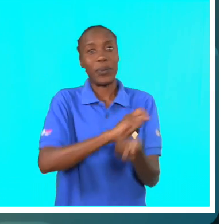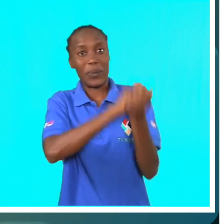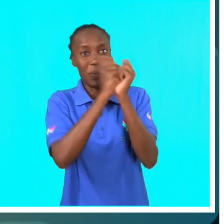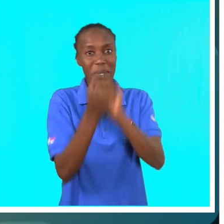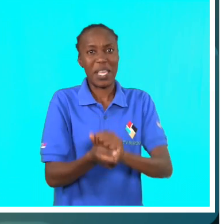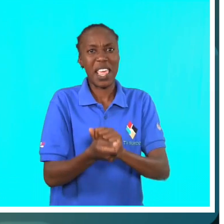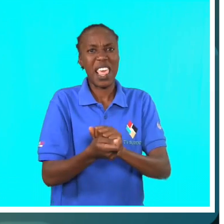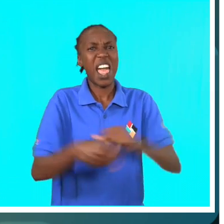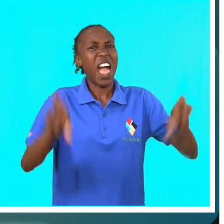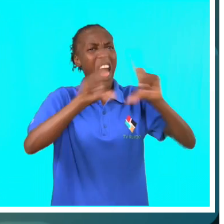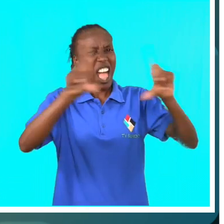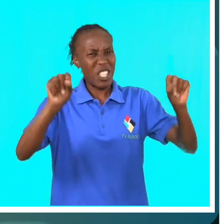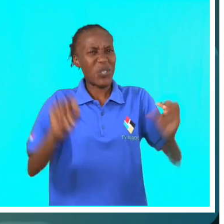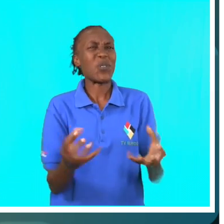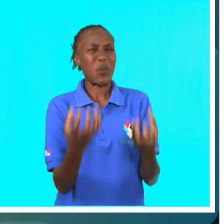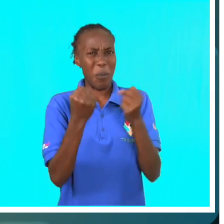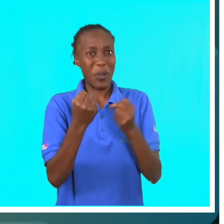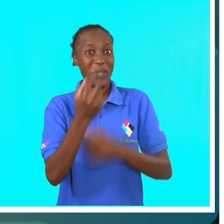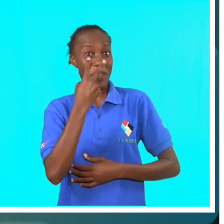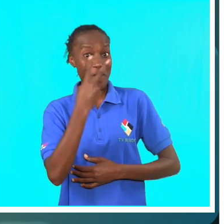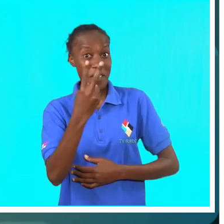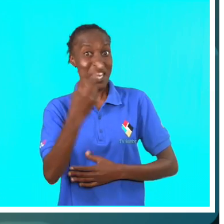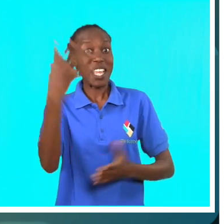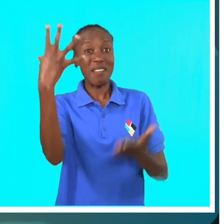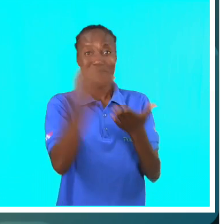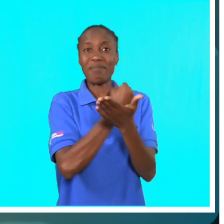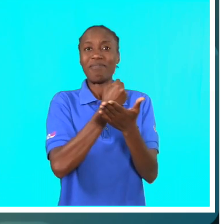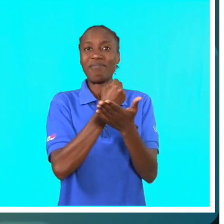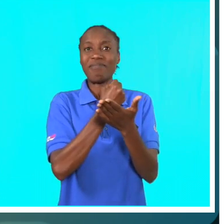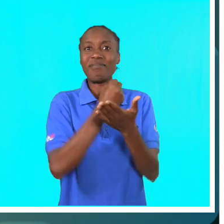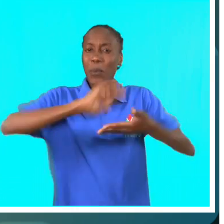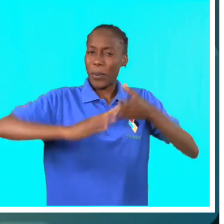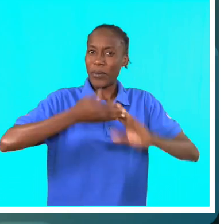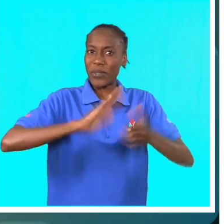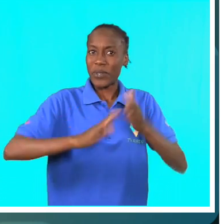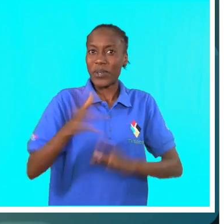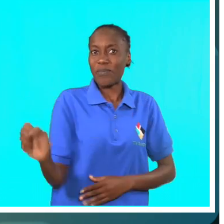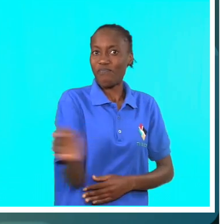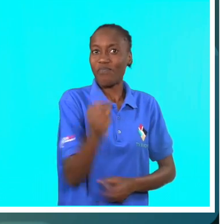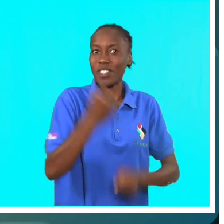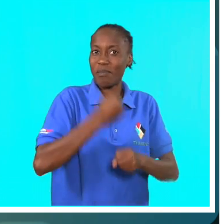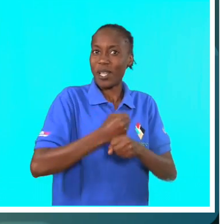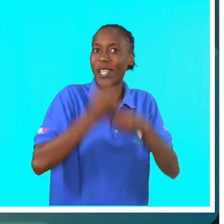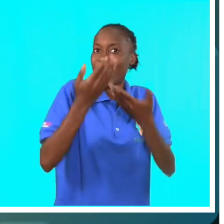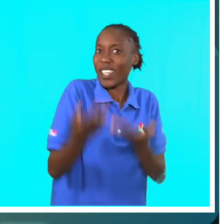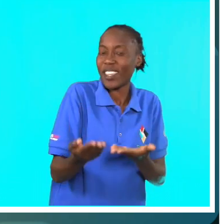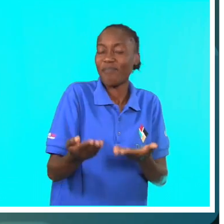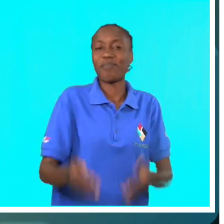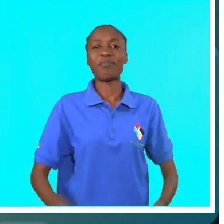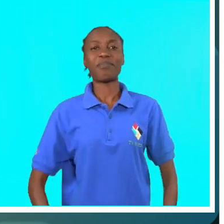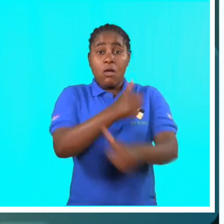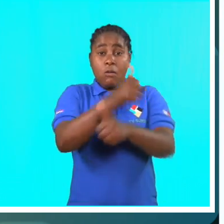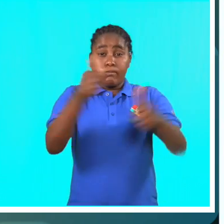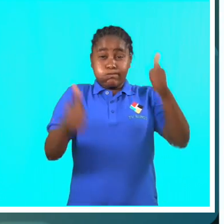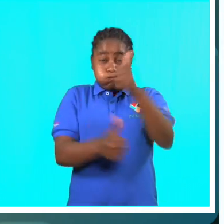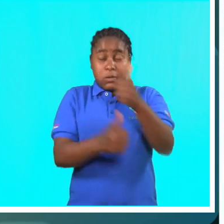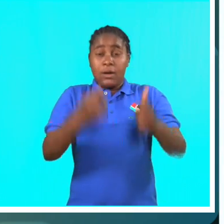Física Adaptada, mas é um assunto com que nós ficamos e vamos ver como podemos encontrar um professor para trabalhar aqui.